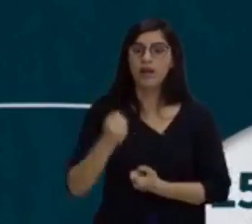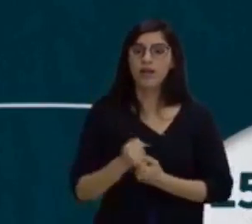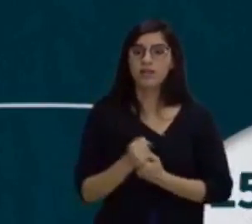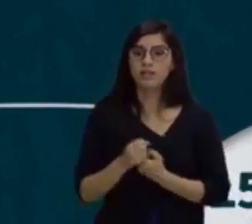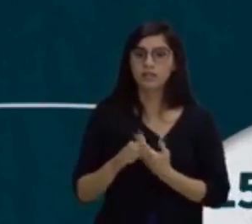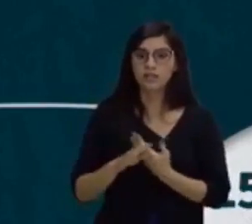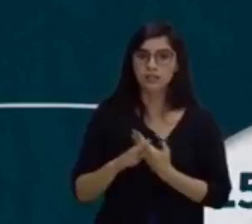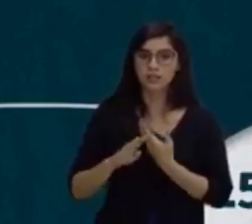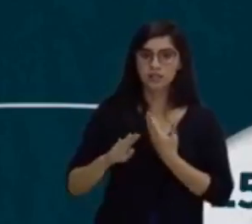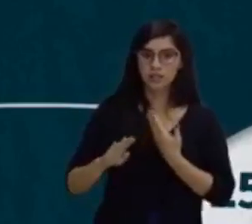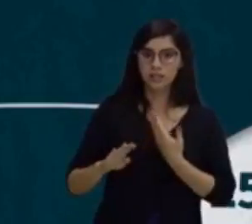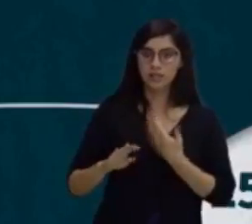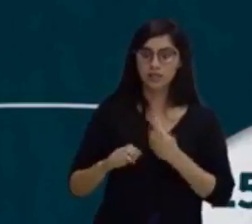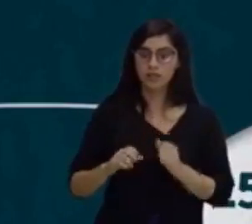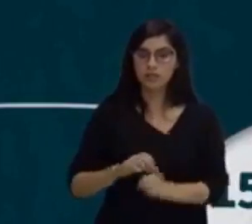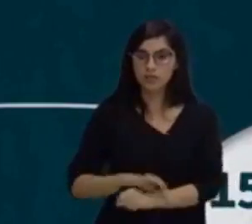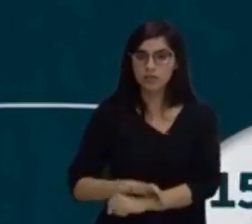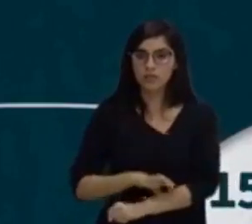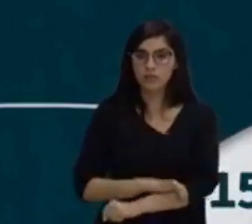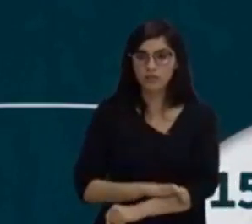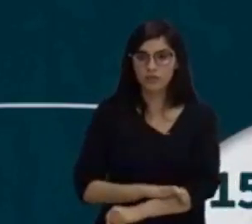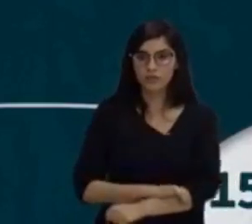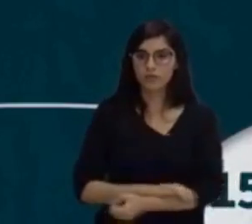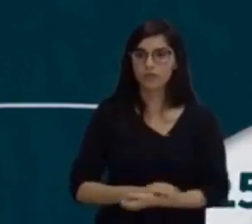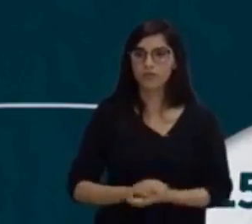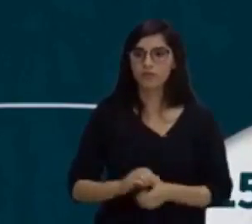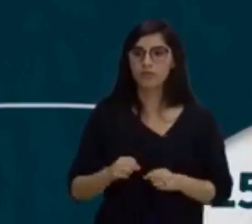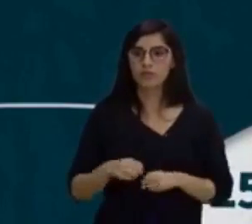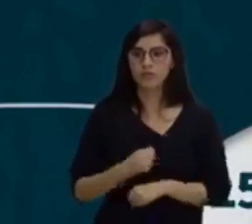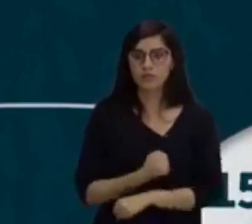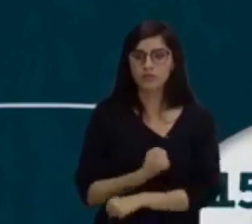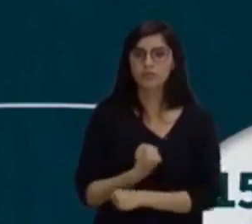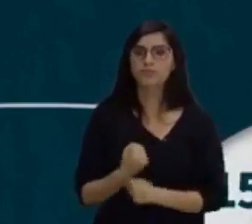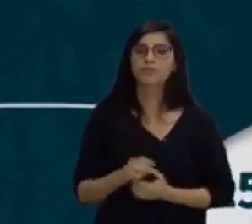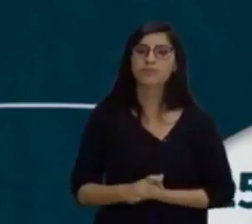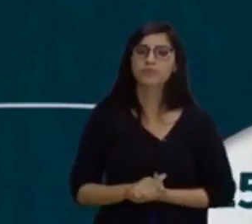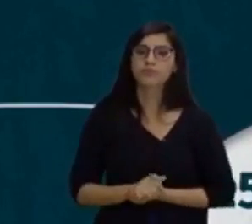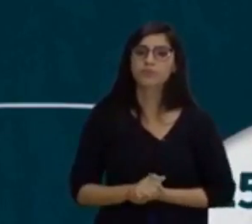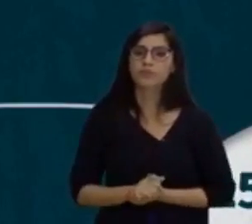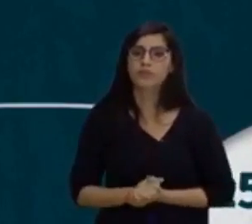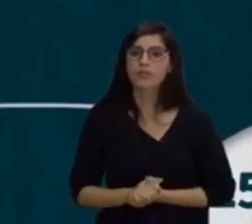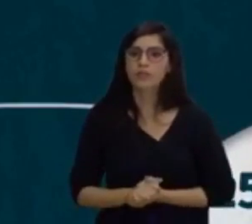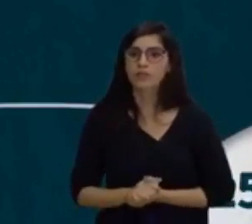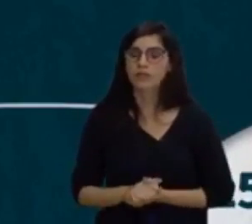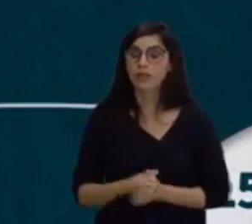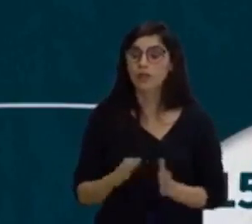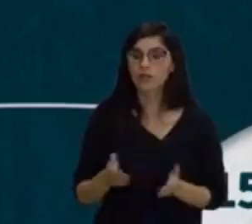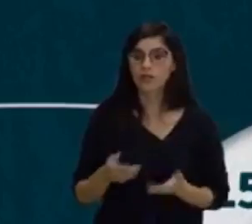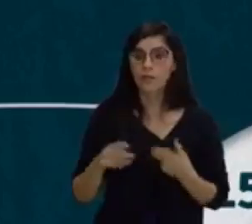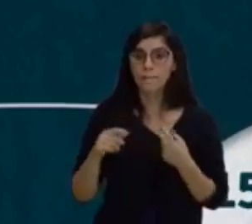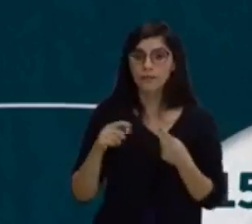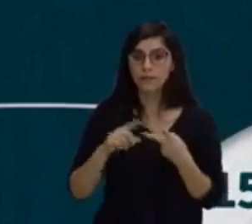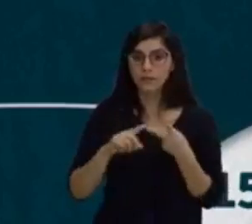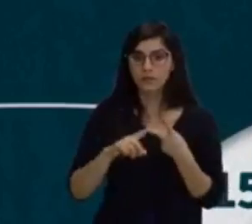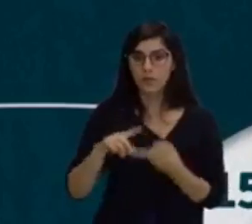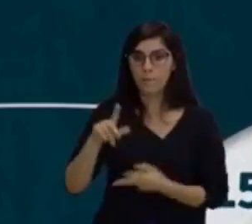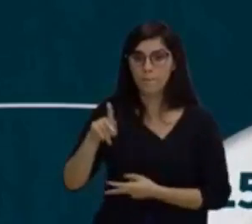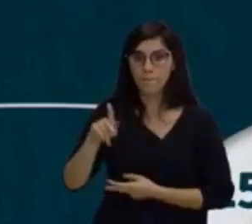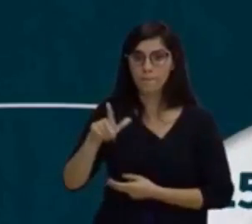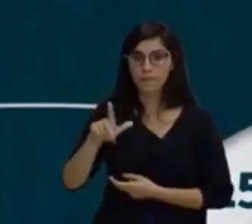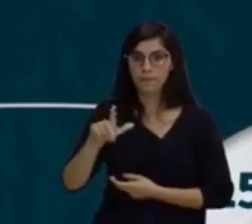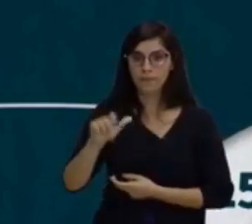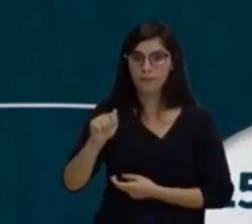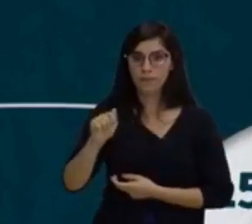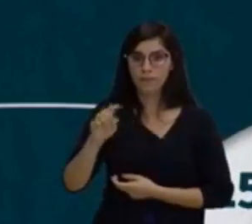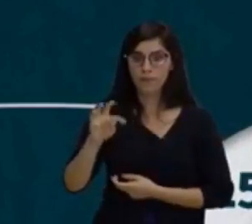musculares. Às custas do esforço muscular. Olha só o que Platonov veio falando. É a capacidade de